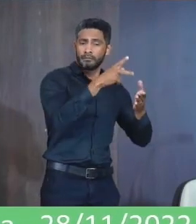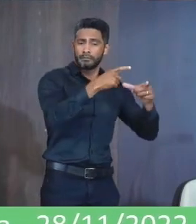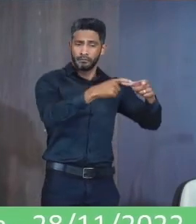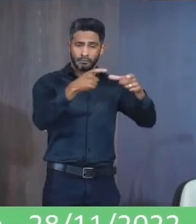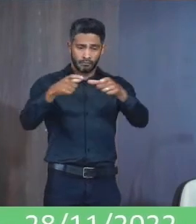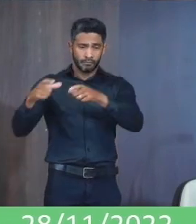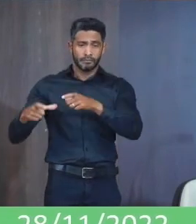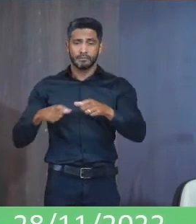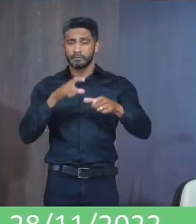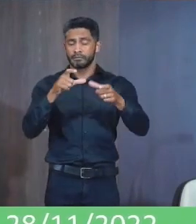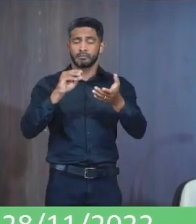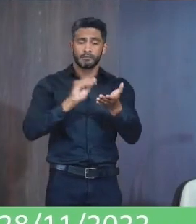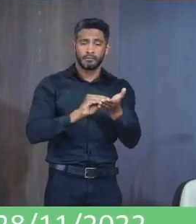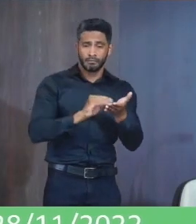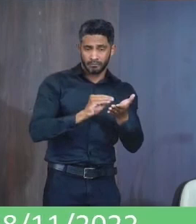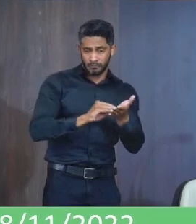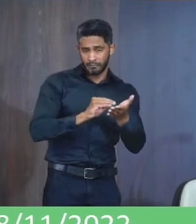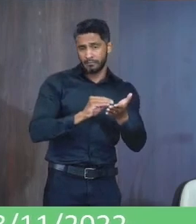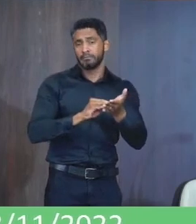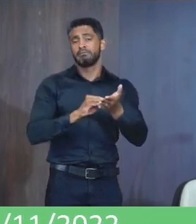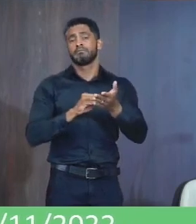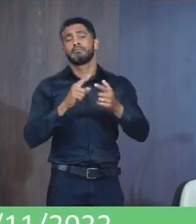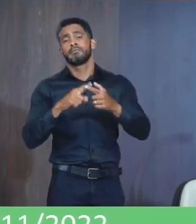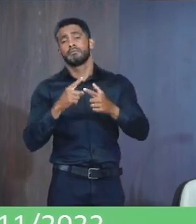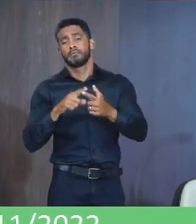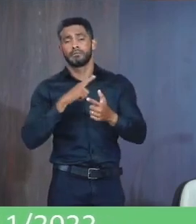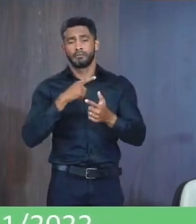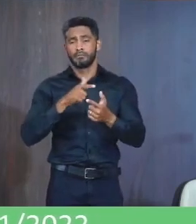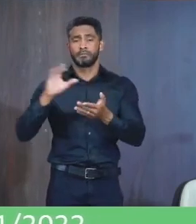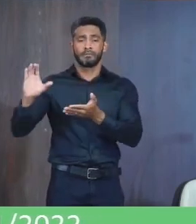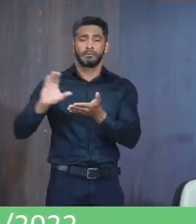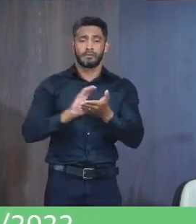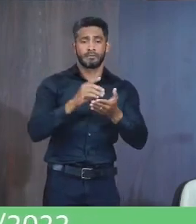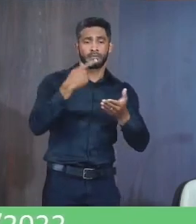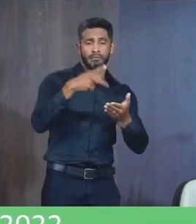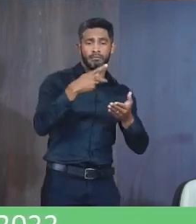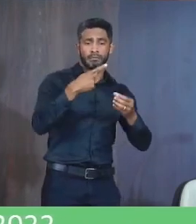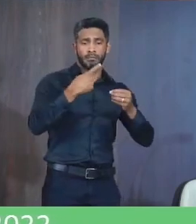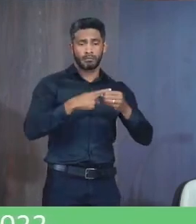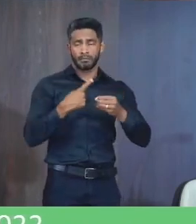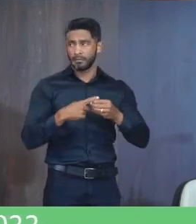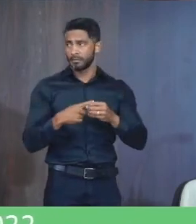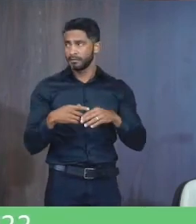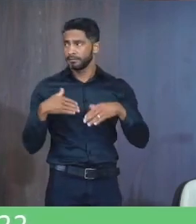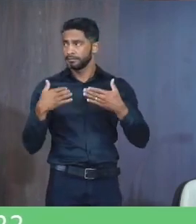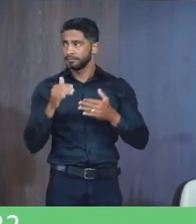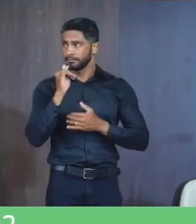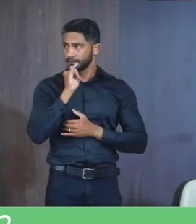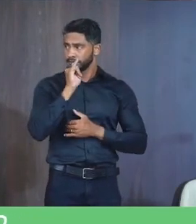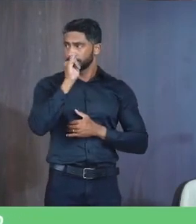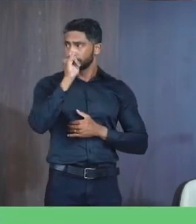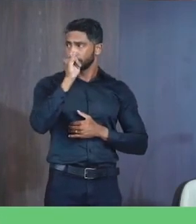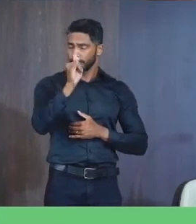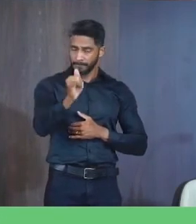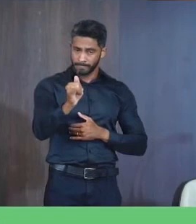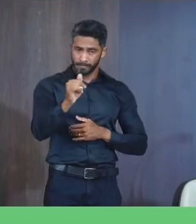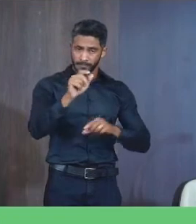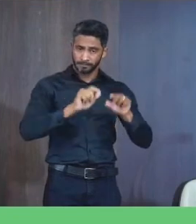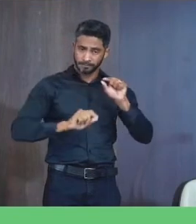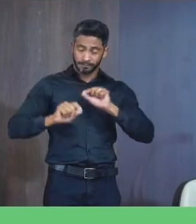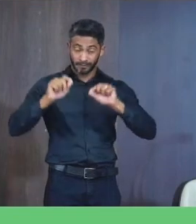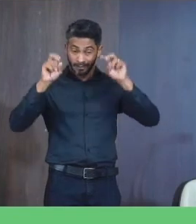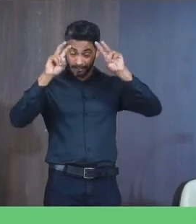E outros ainda desprovidos Do referido recurso Neste município A princípio Informo que Nas atividades postais